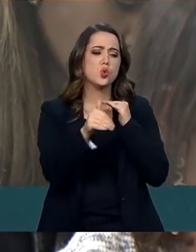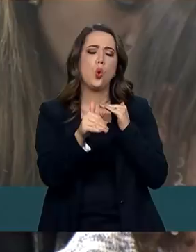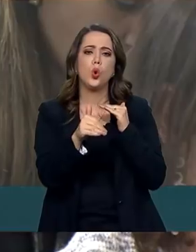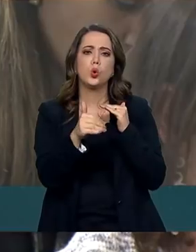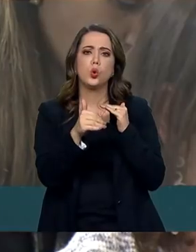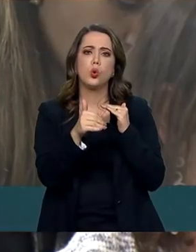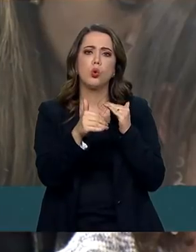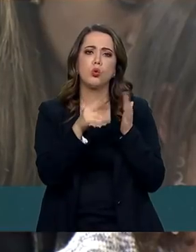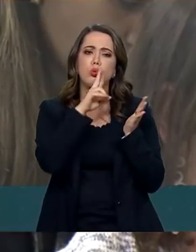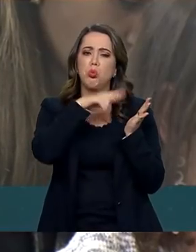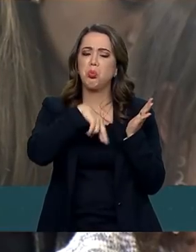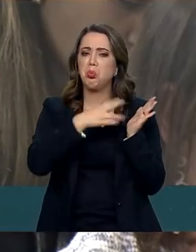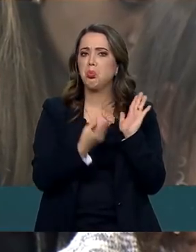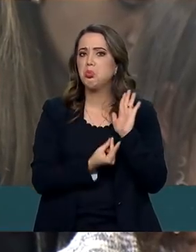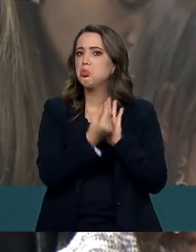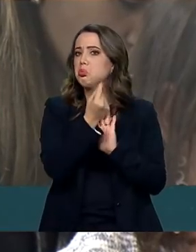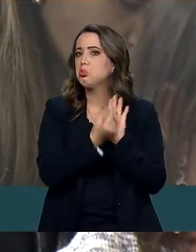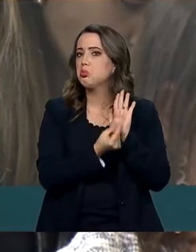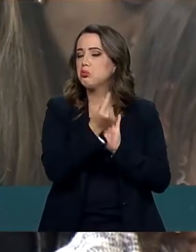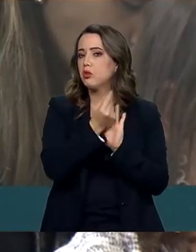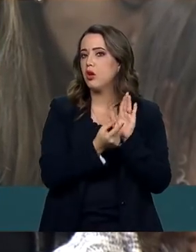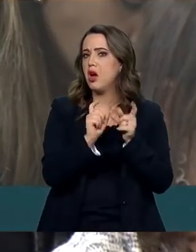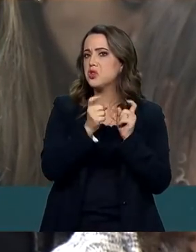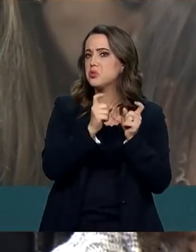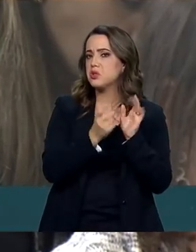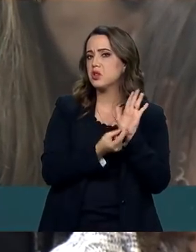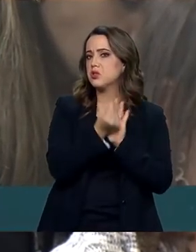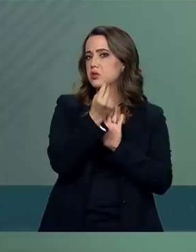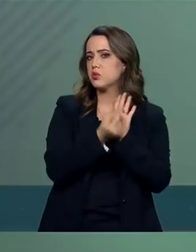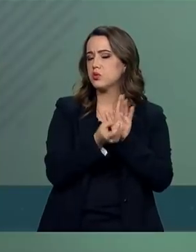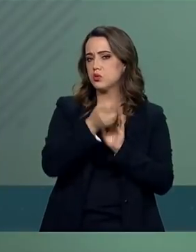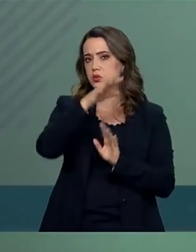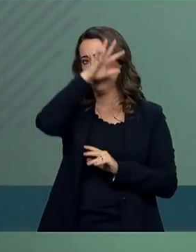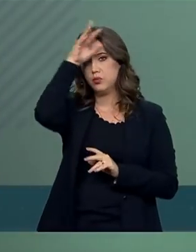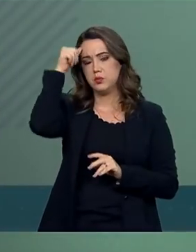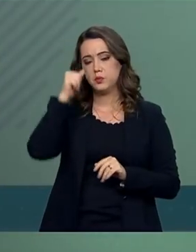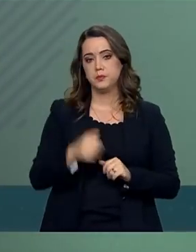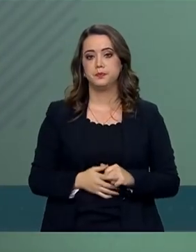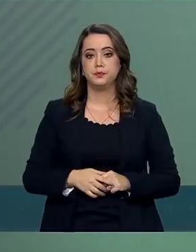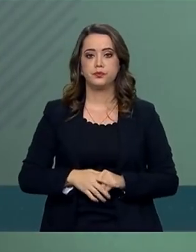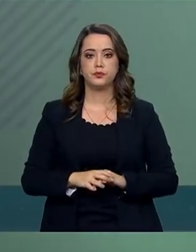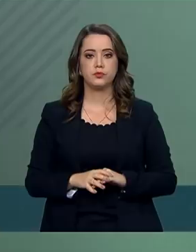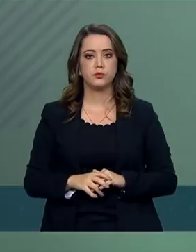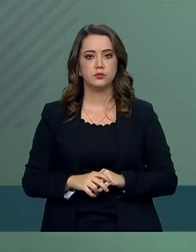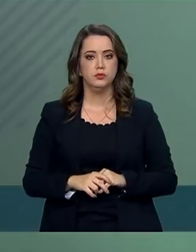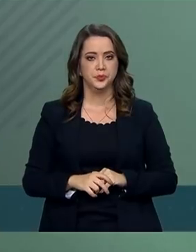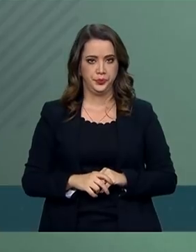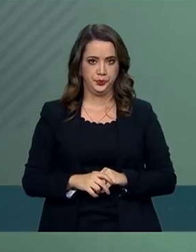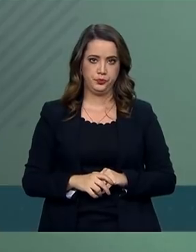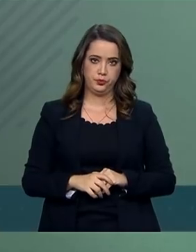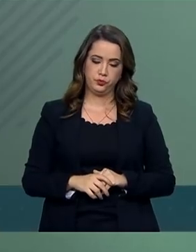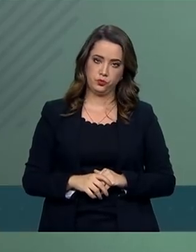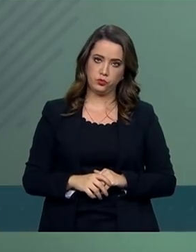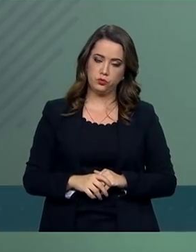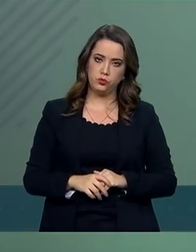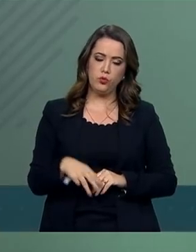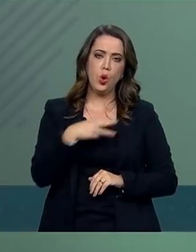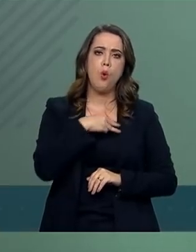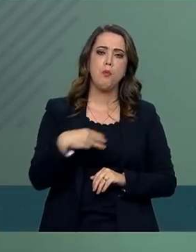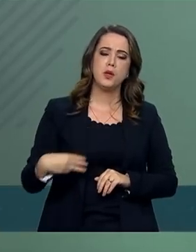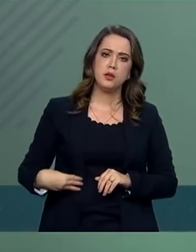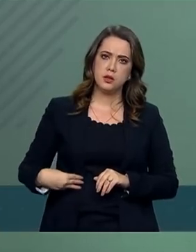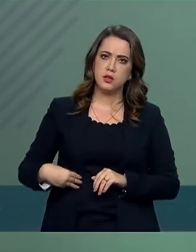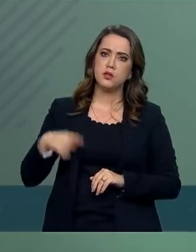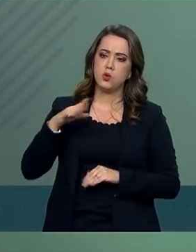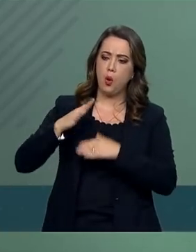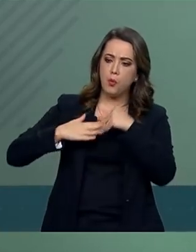a administração, vamos dizer, desse fundo? Obrigada. O ministro é um quadro com muita capacidade